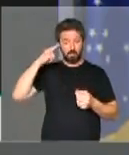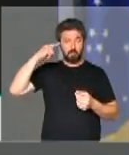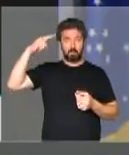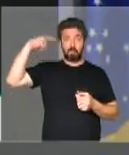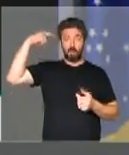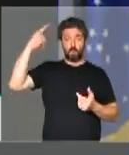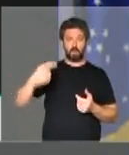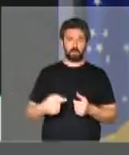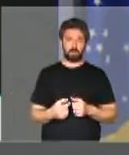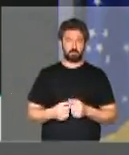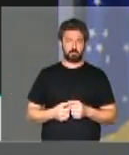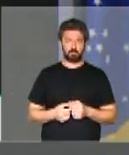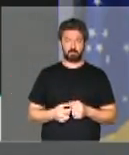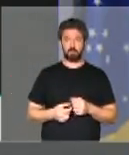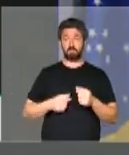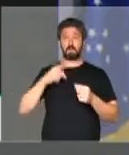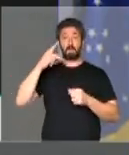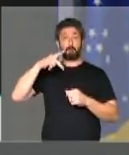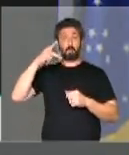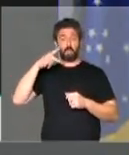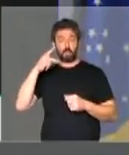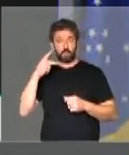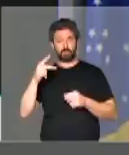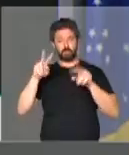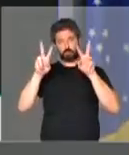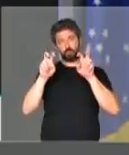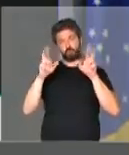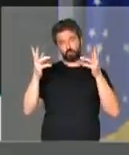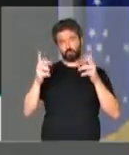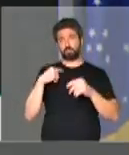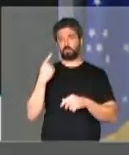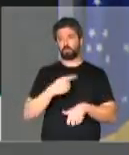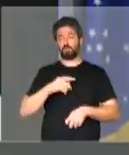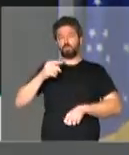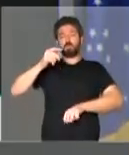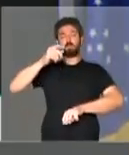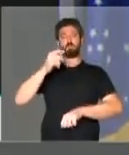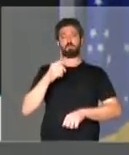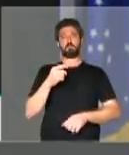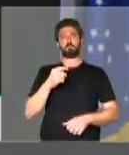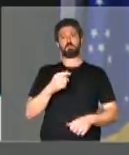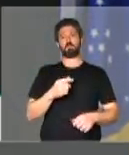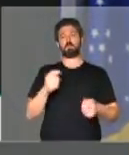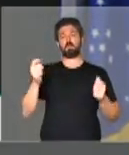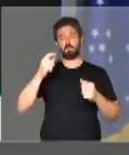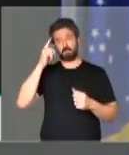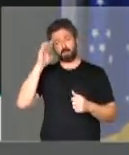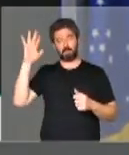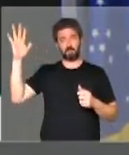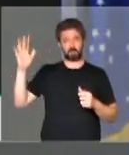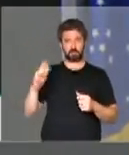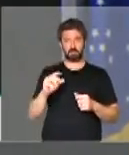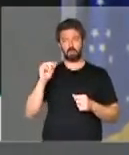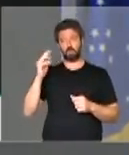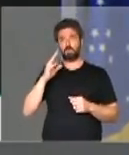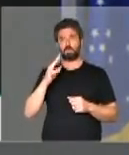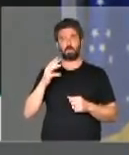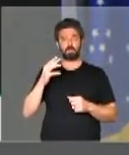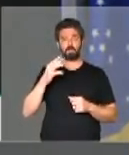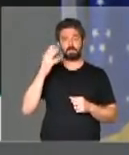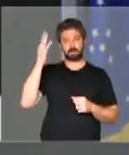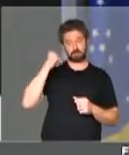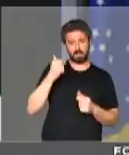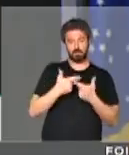insanidade política, do entendimento político que talvez todos nós possamos fazer ideia ou ter conhecido